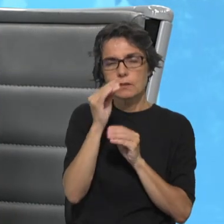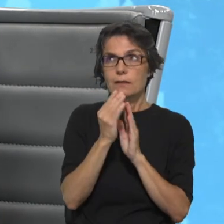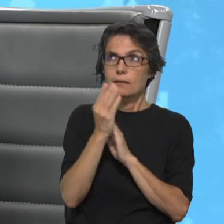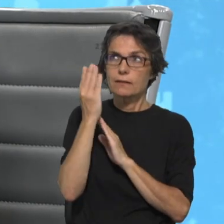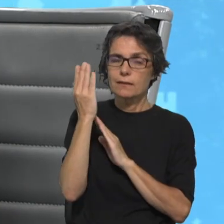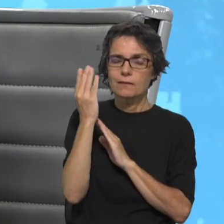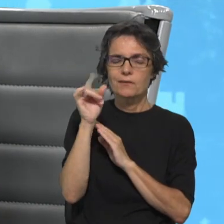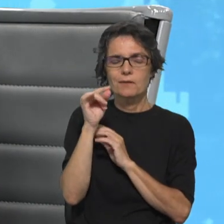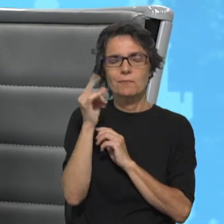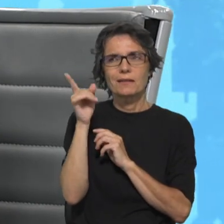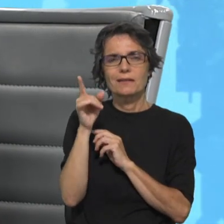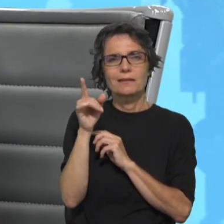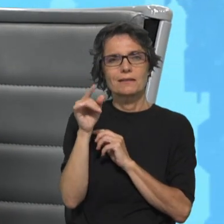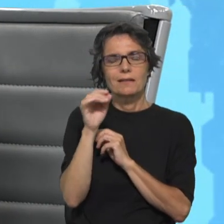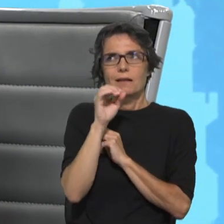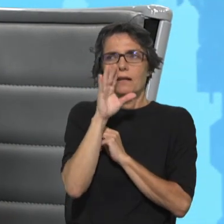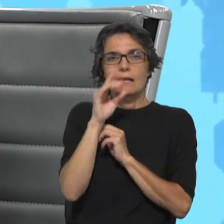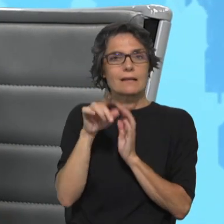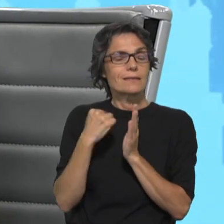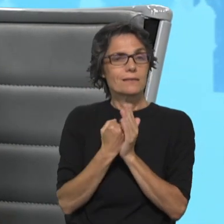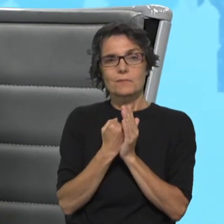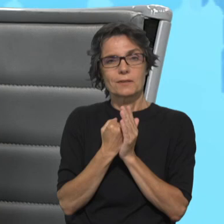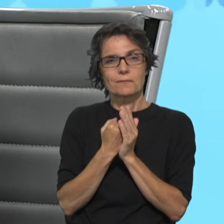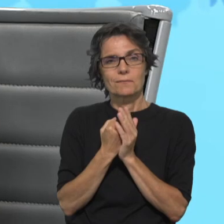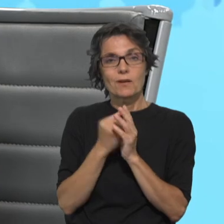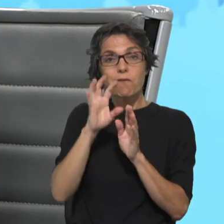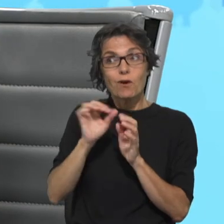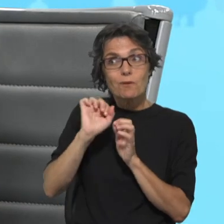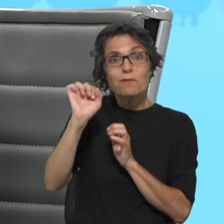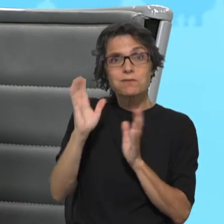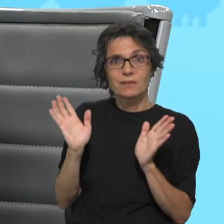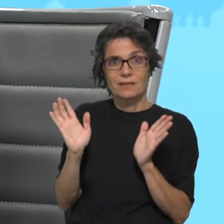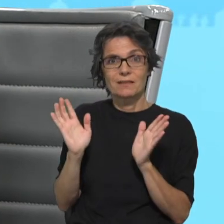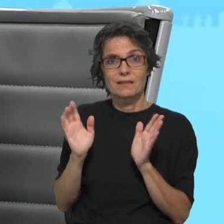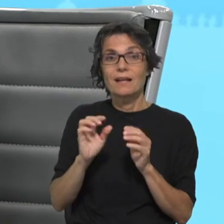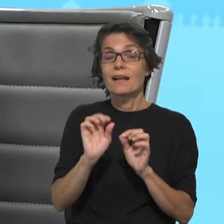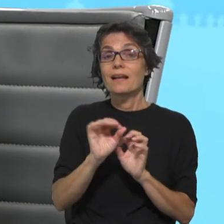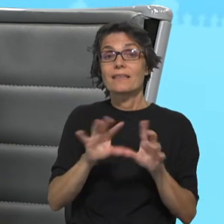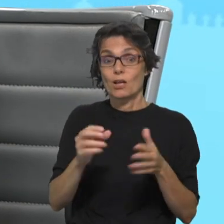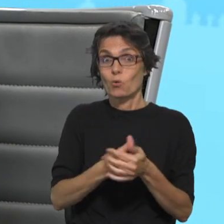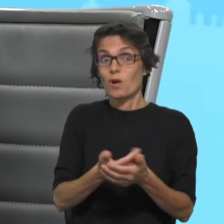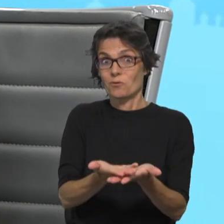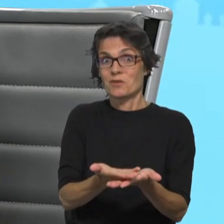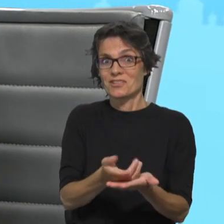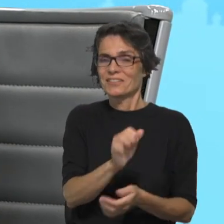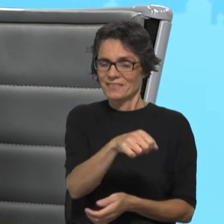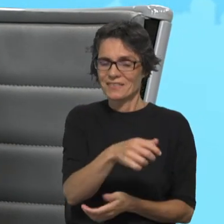a surpresa de Deus. Deus surpreende-nos assim. Tal como surpreendeu no Evangelho. Só se apreende